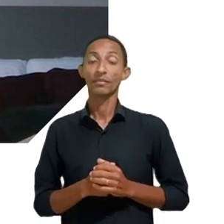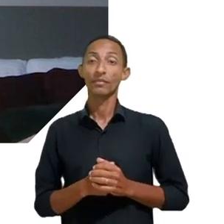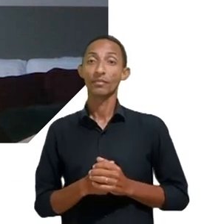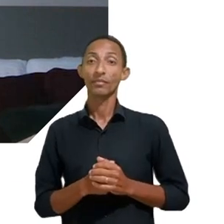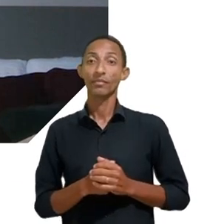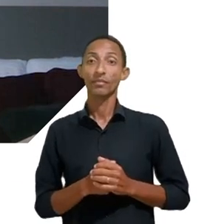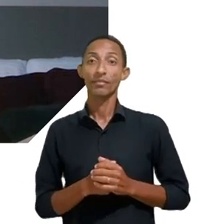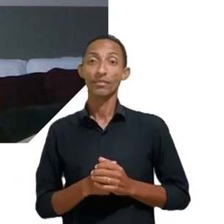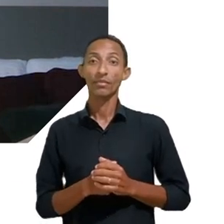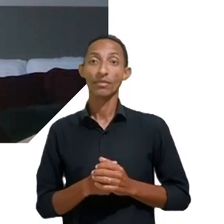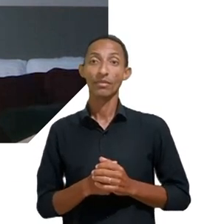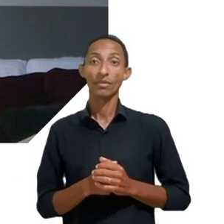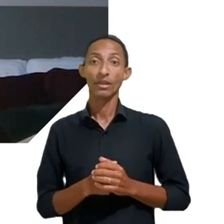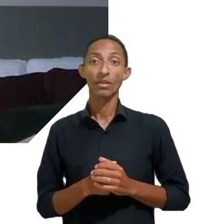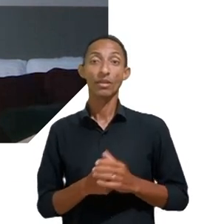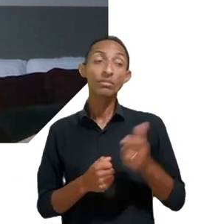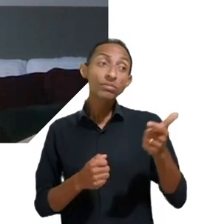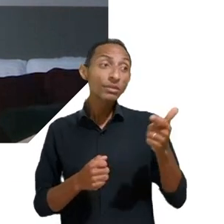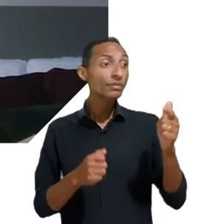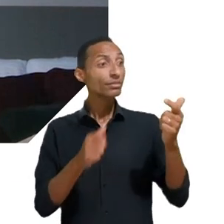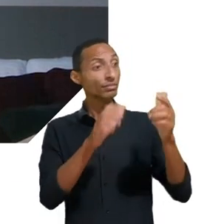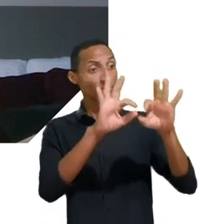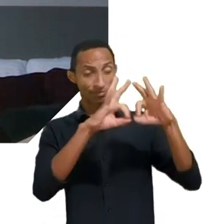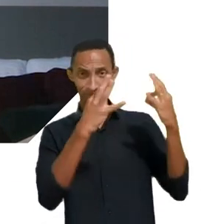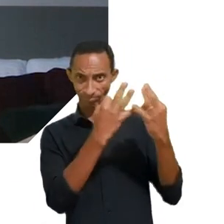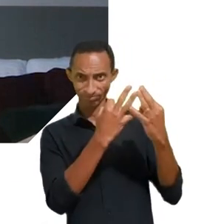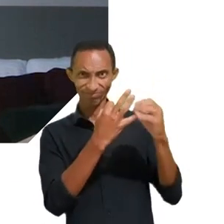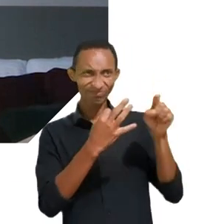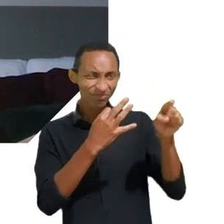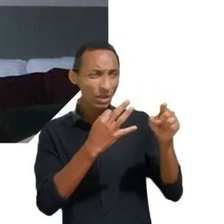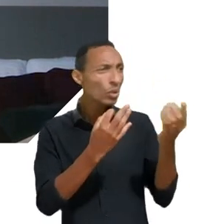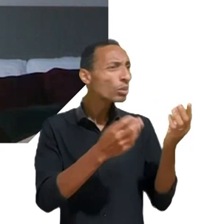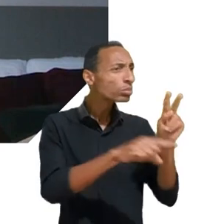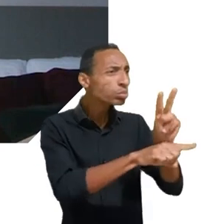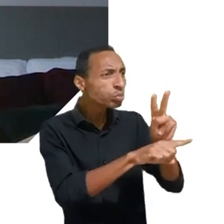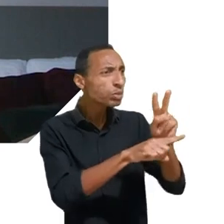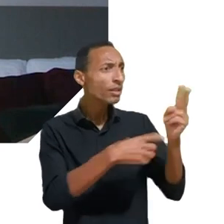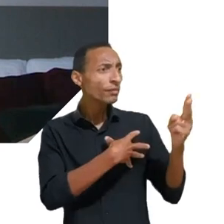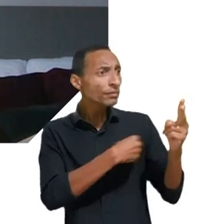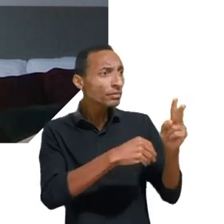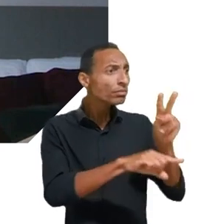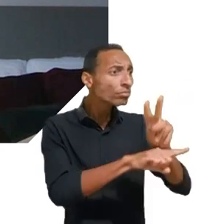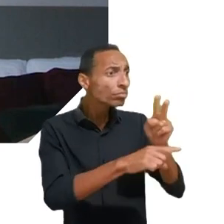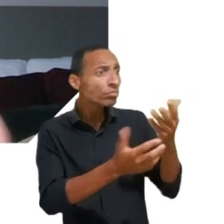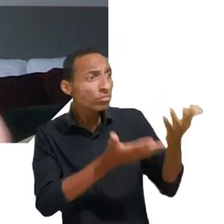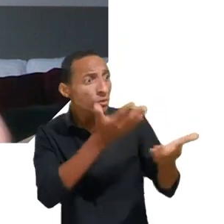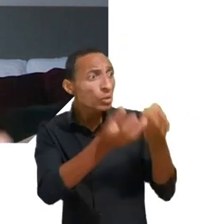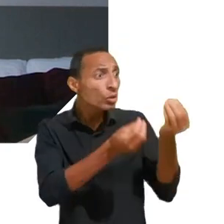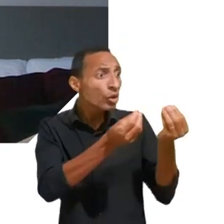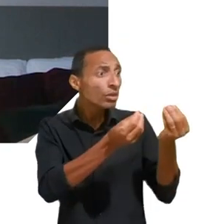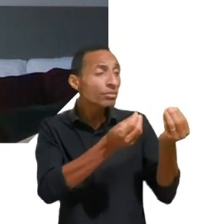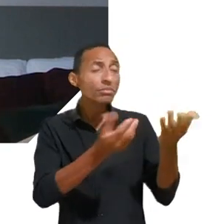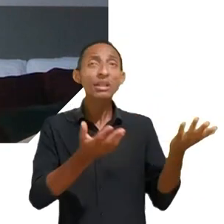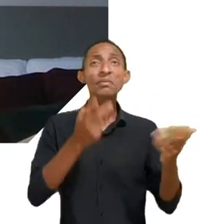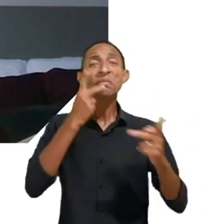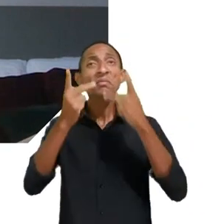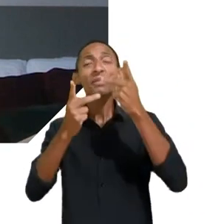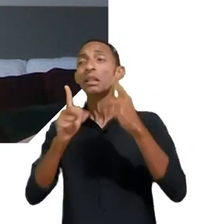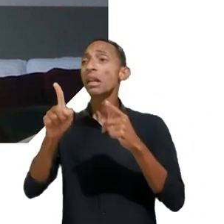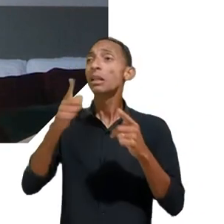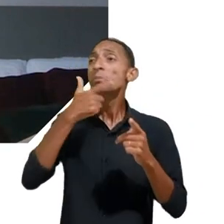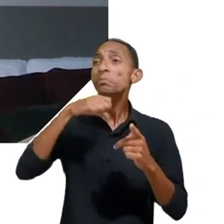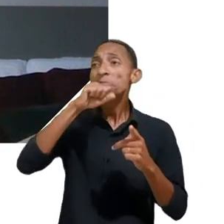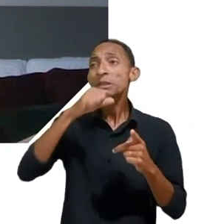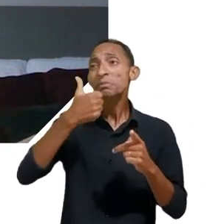ao cuidado com as crianças, então dizer que basta o responsável, o pai ou a mãe, ou seja lá quem for essa figura,